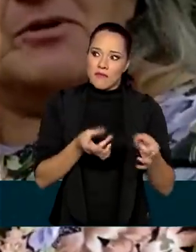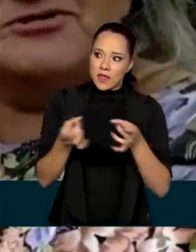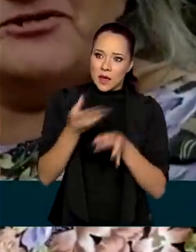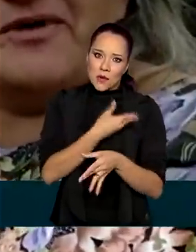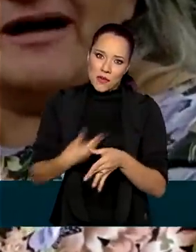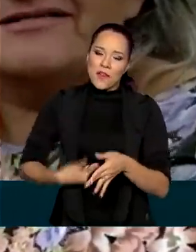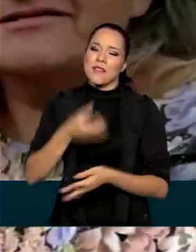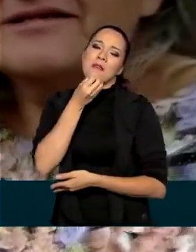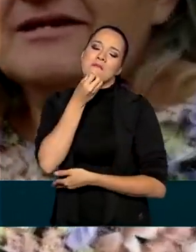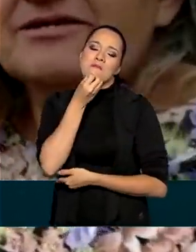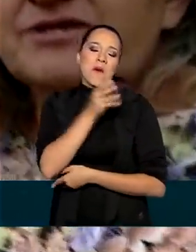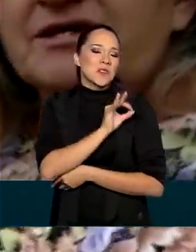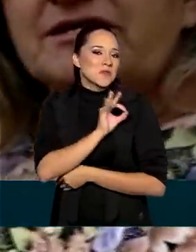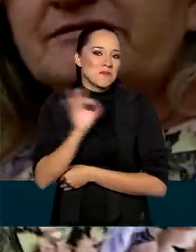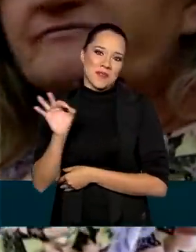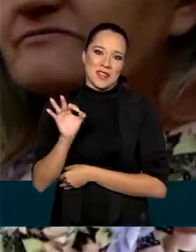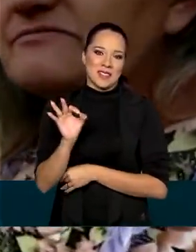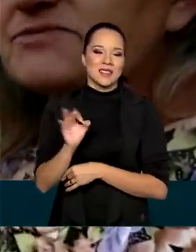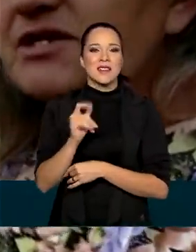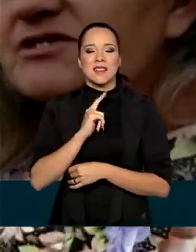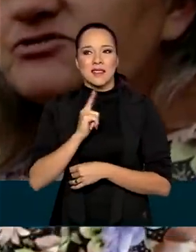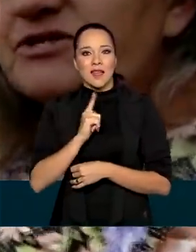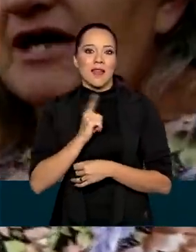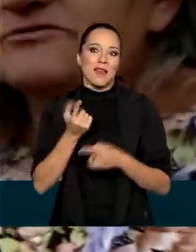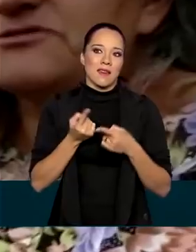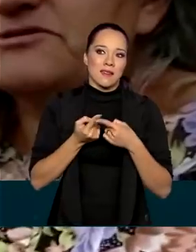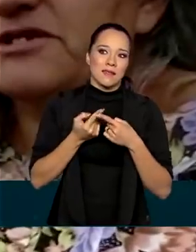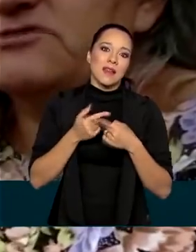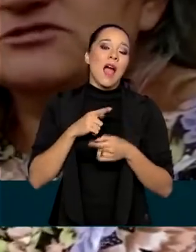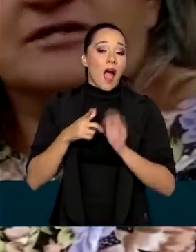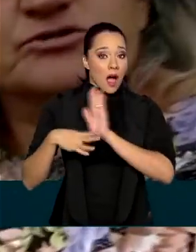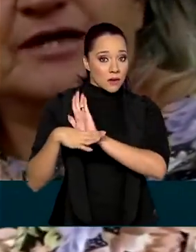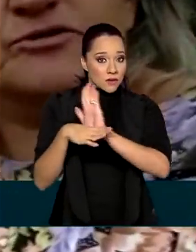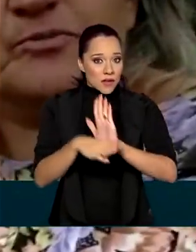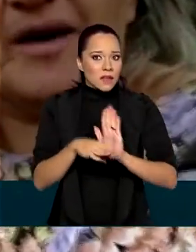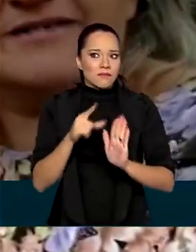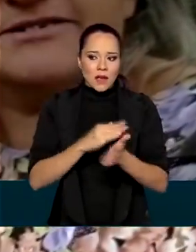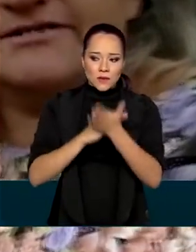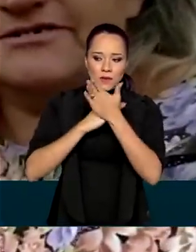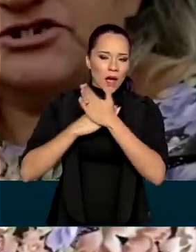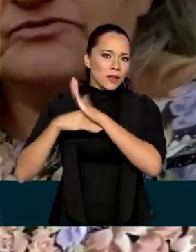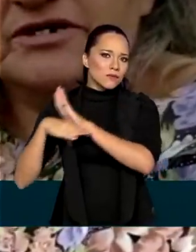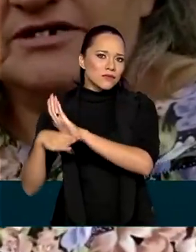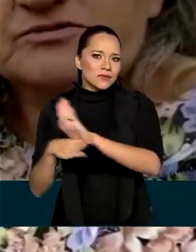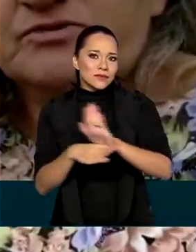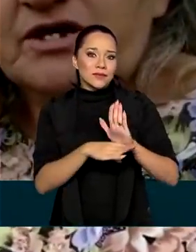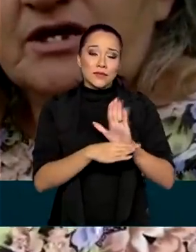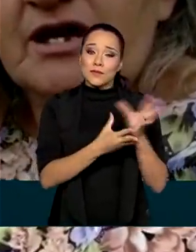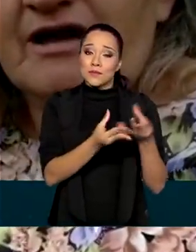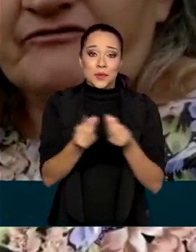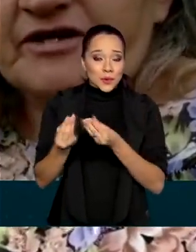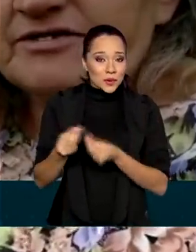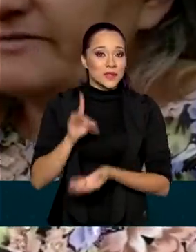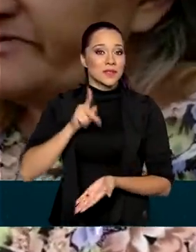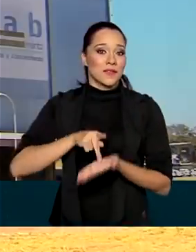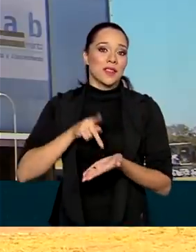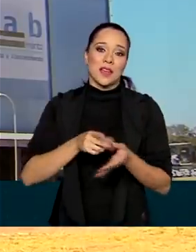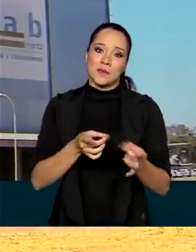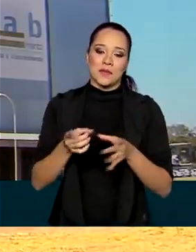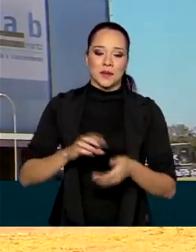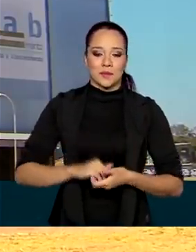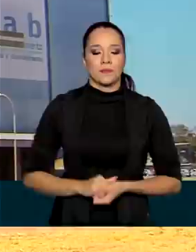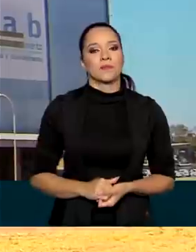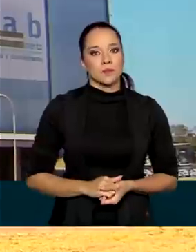para o governo é bom demais. Tem nos ajudado bastante mesmo a venda.